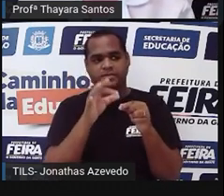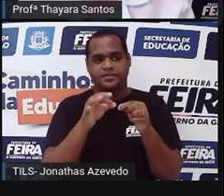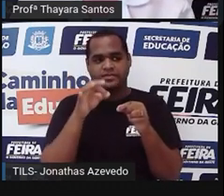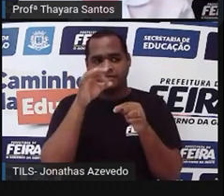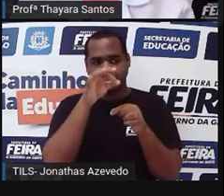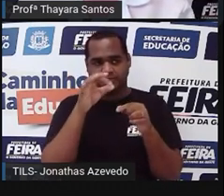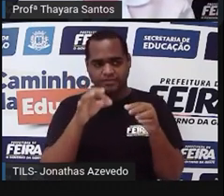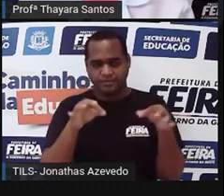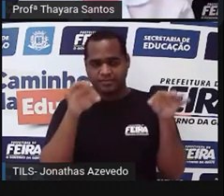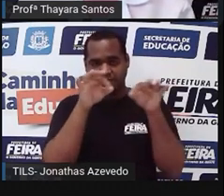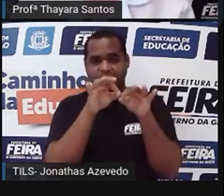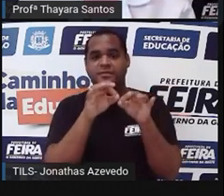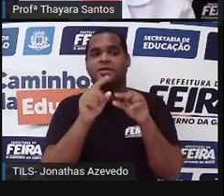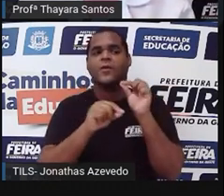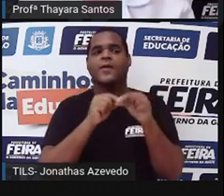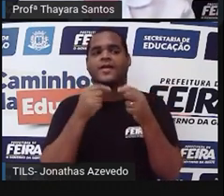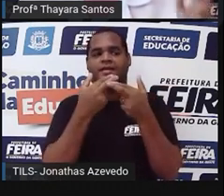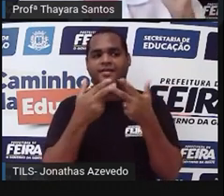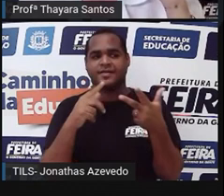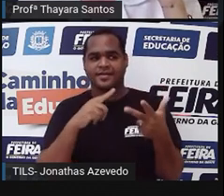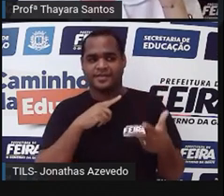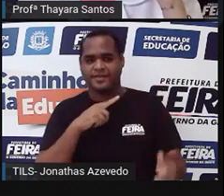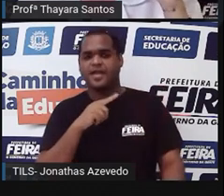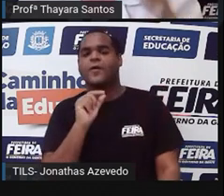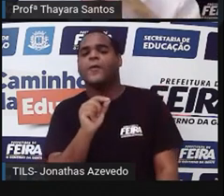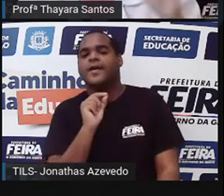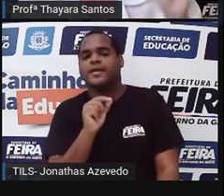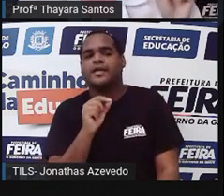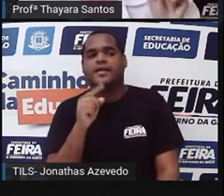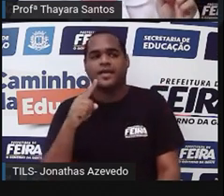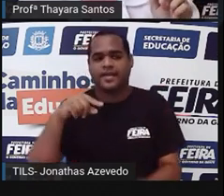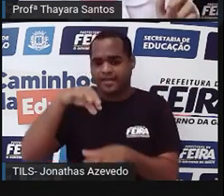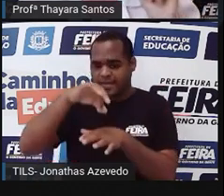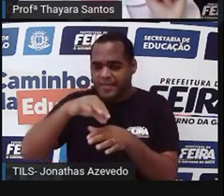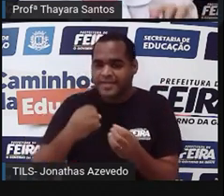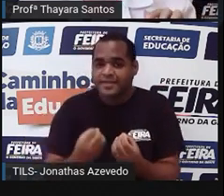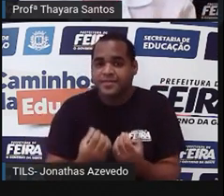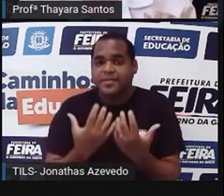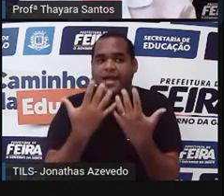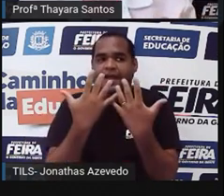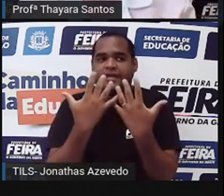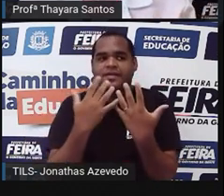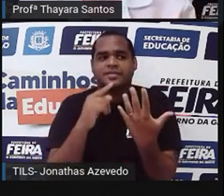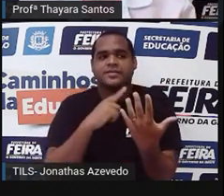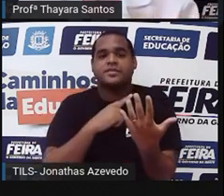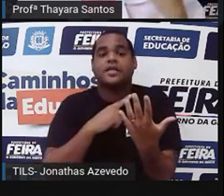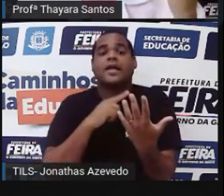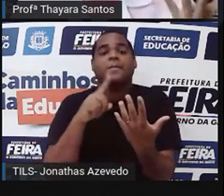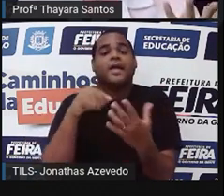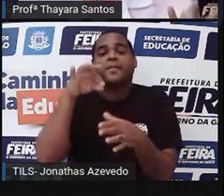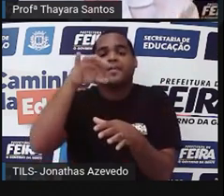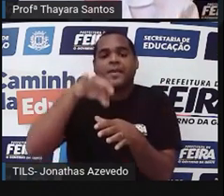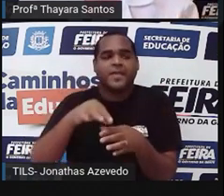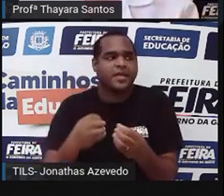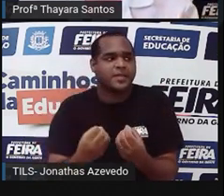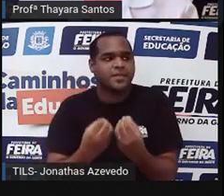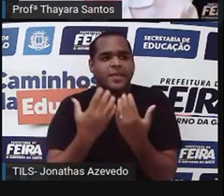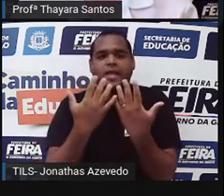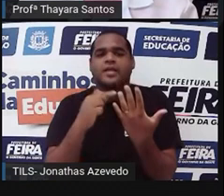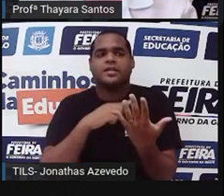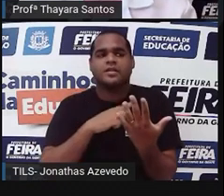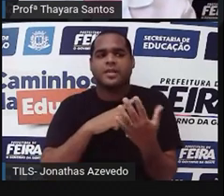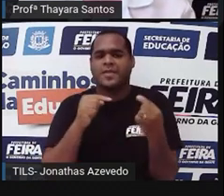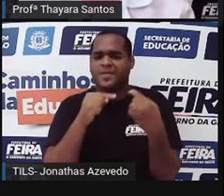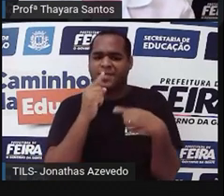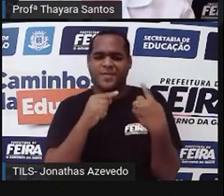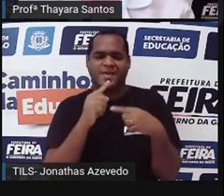E dentro dessa cápsula tem os esporos, que é como se fossem sementes, mas eles não são sementes, porque essas plantas não têm sementes. Mas eles funcionam como se